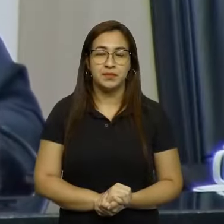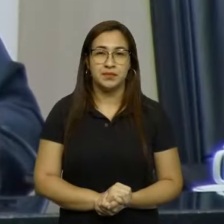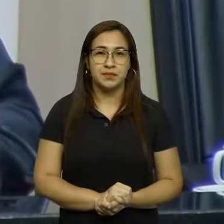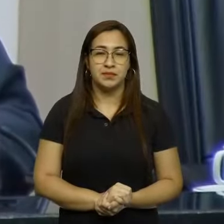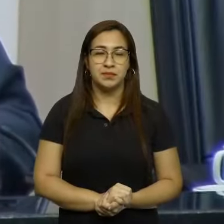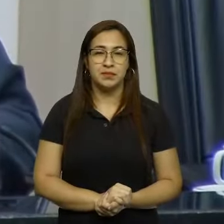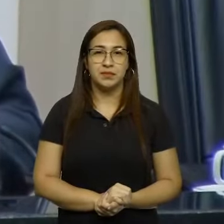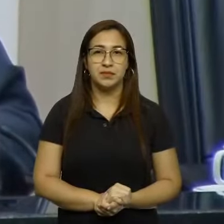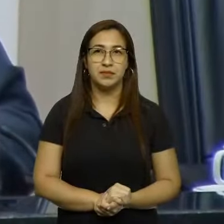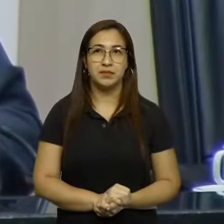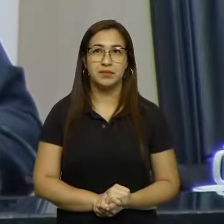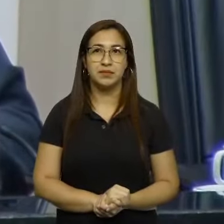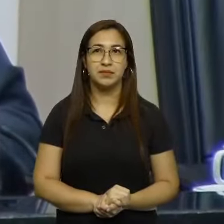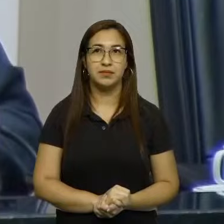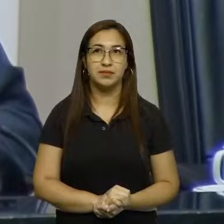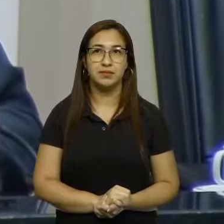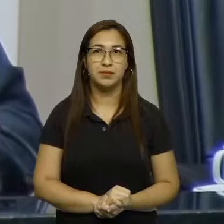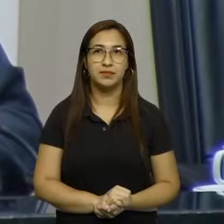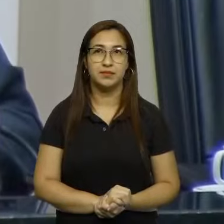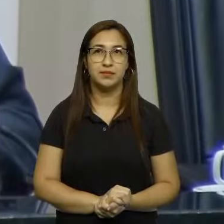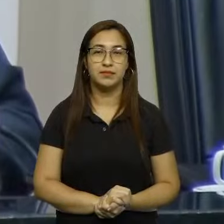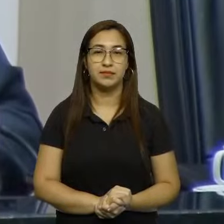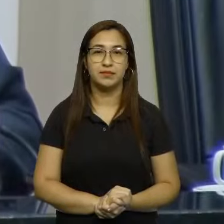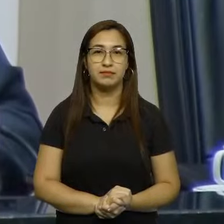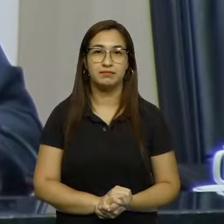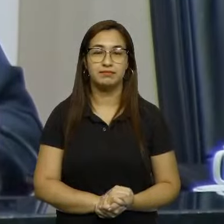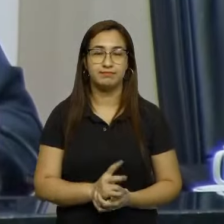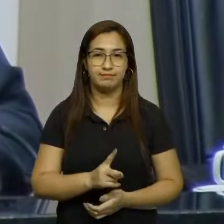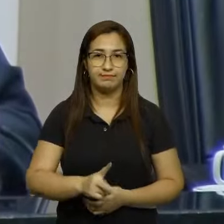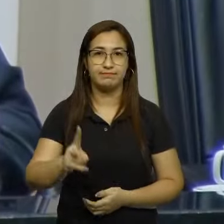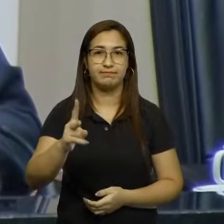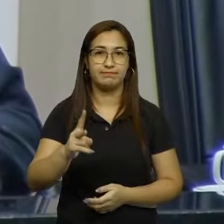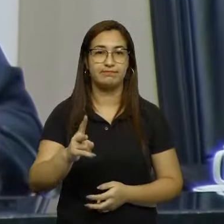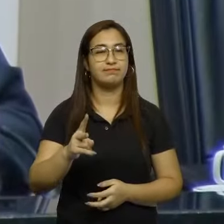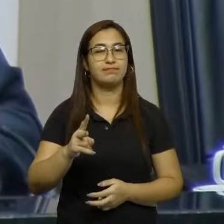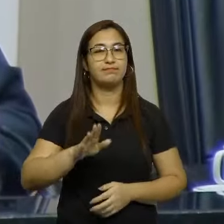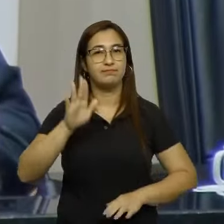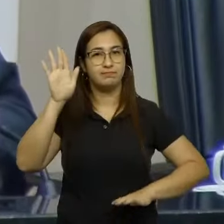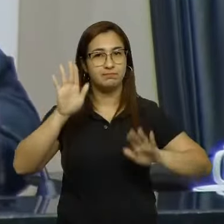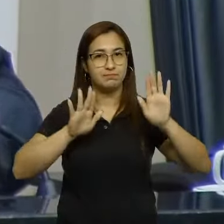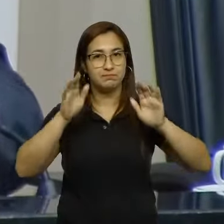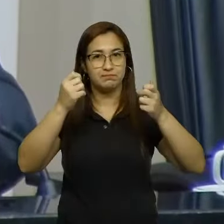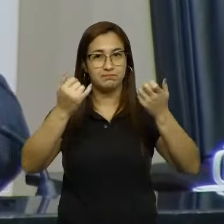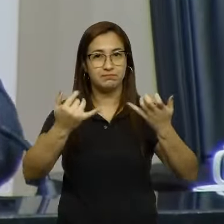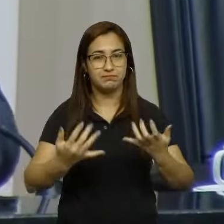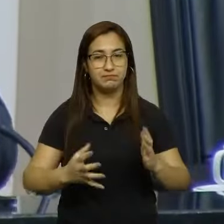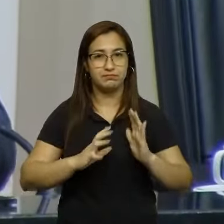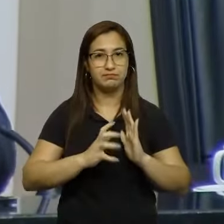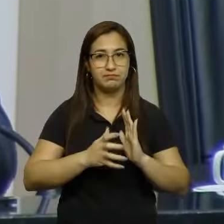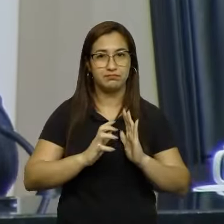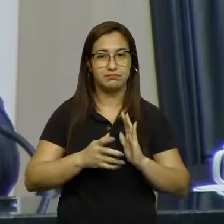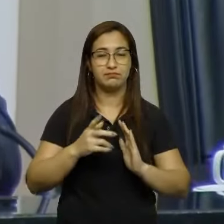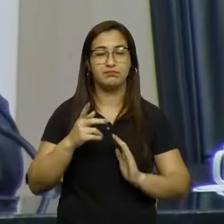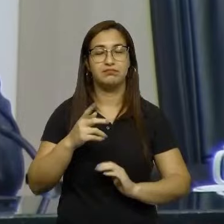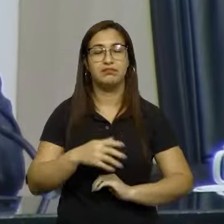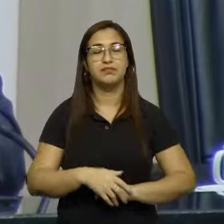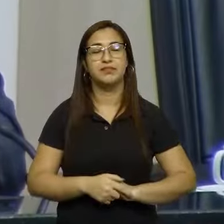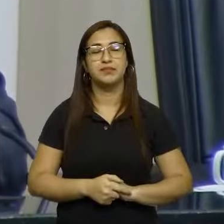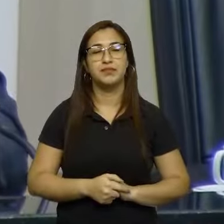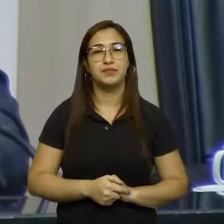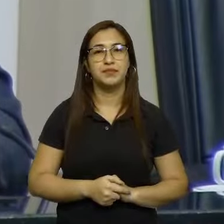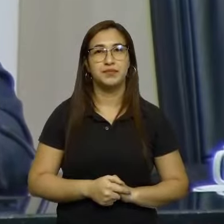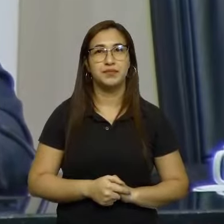nós damos continuidade às manifestações no horário destinado aos partidos políticos,